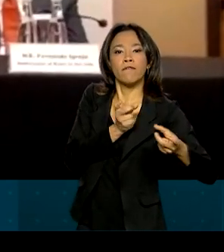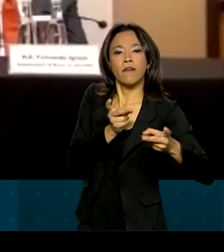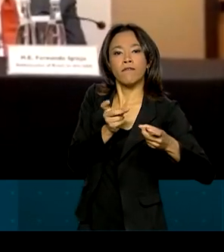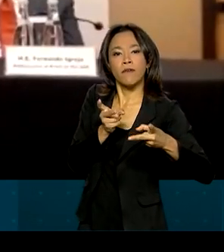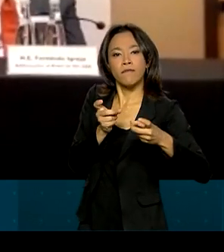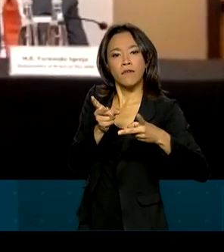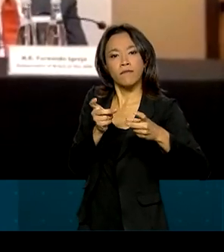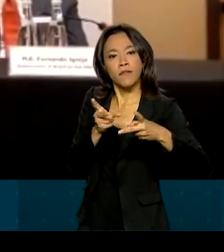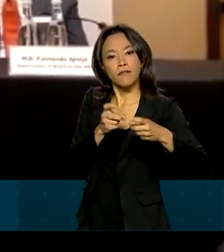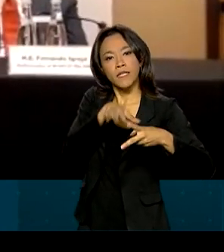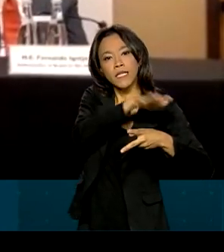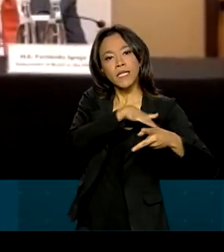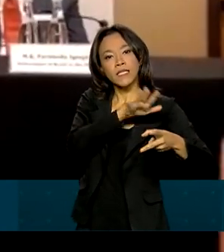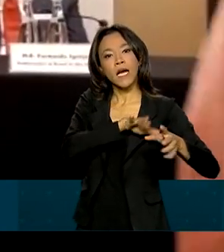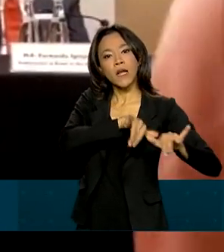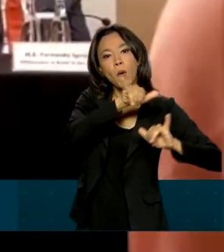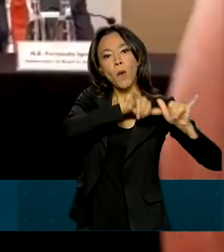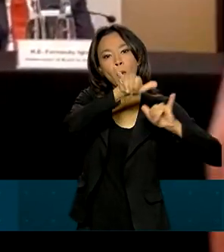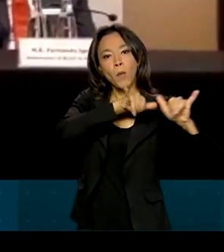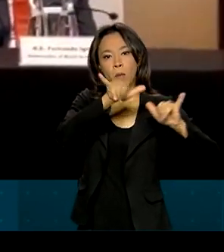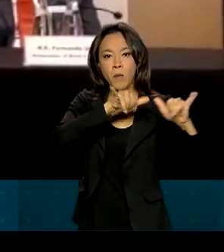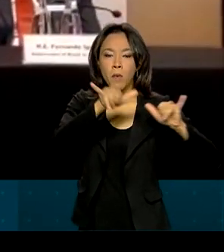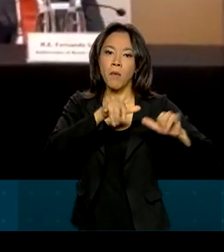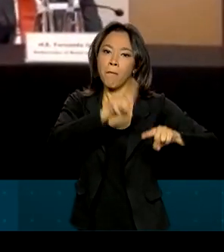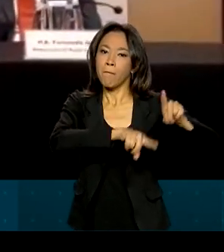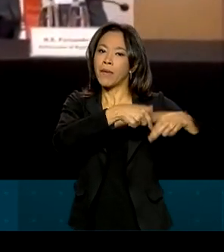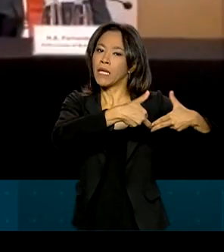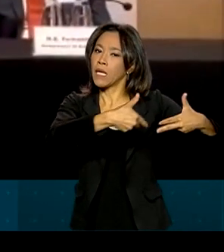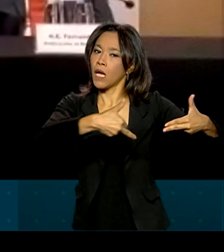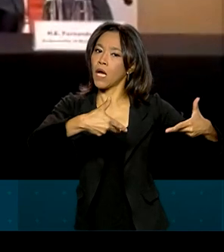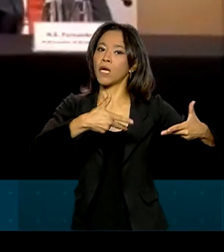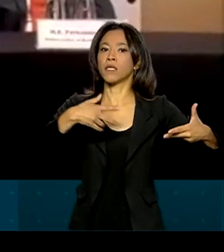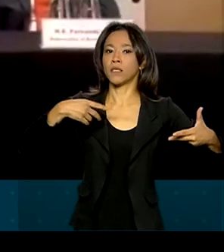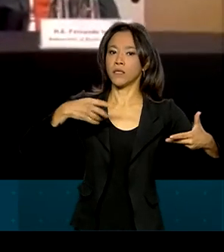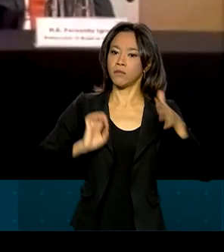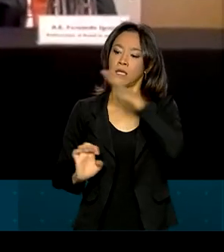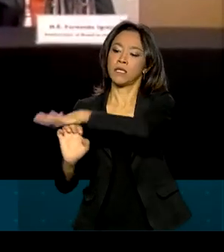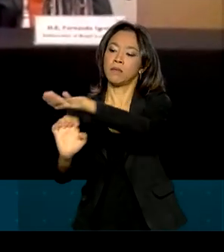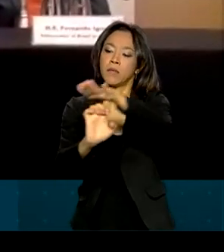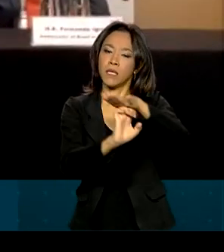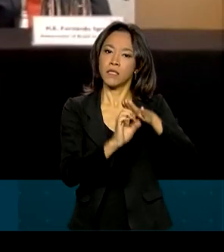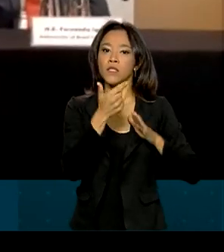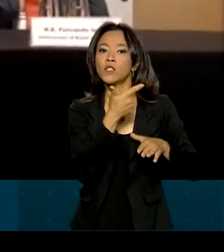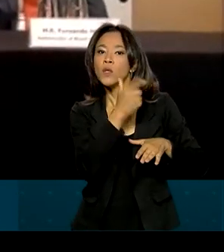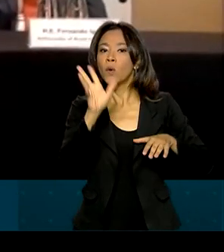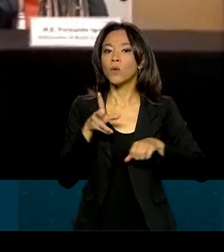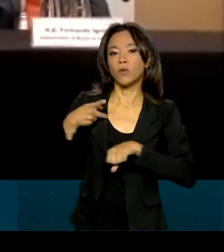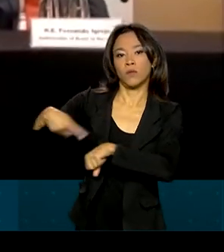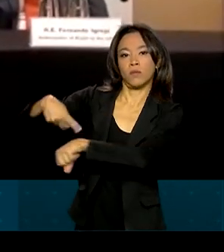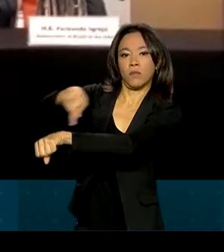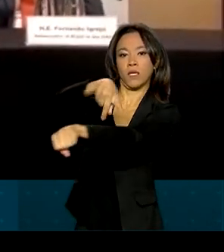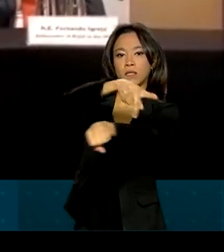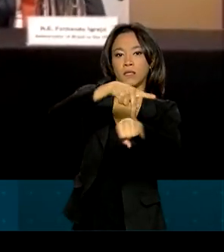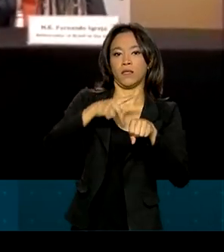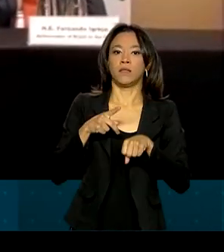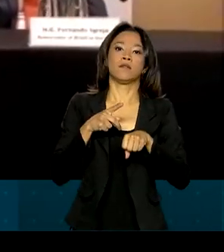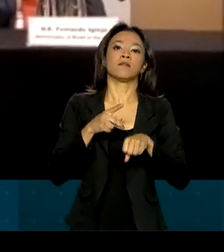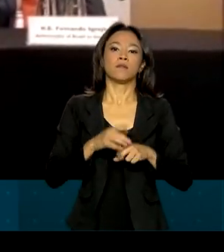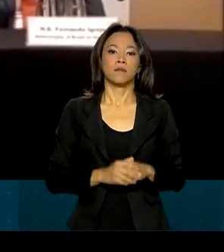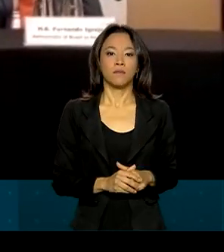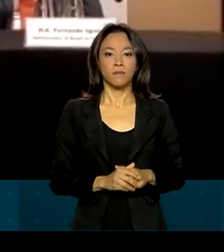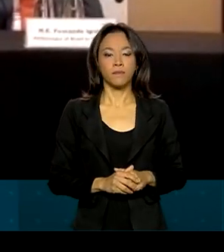transporte aéreo para empresas estrangeiras, sem necessidade de ter um sócio brasileiro.